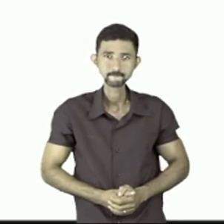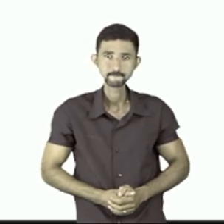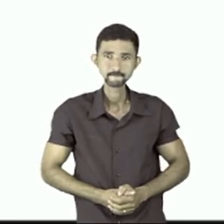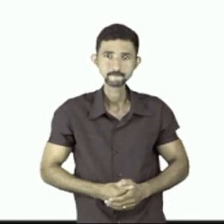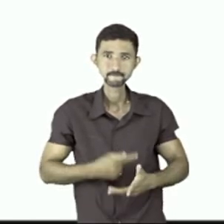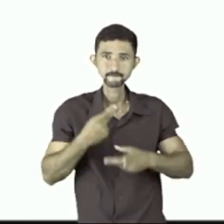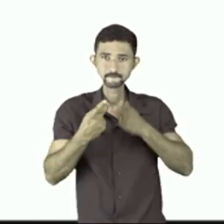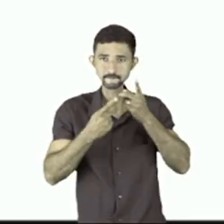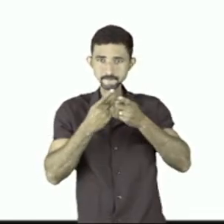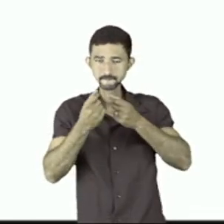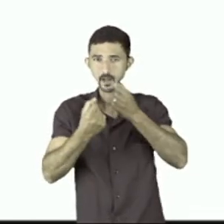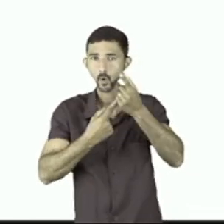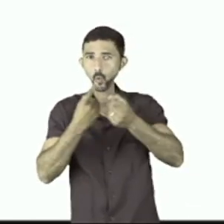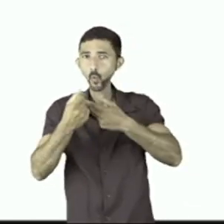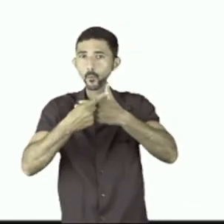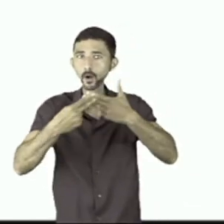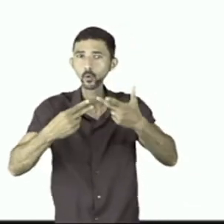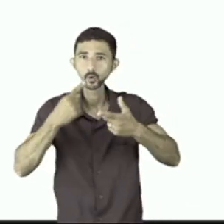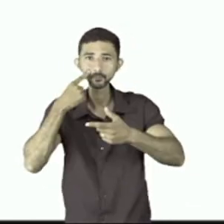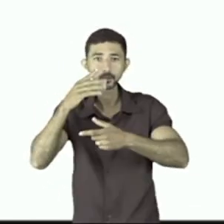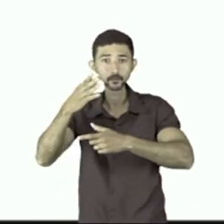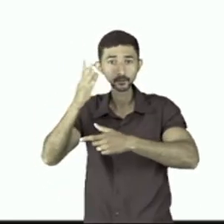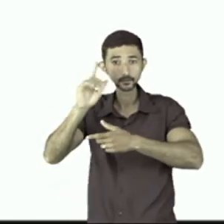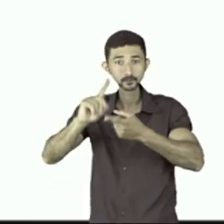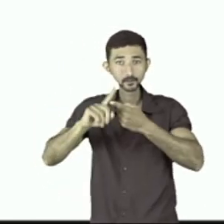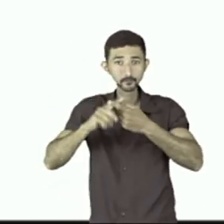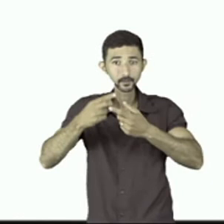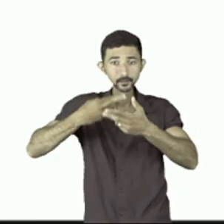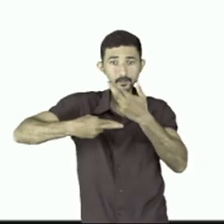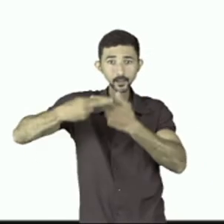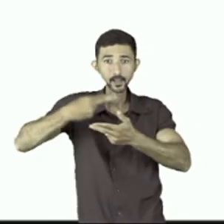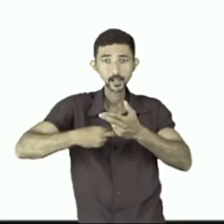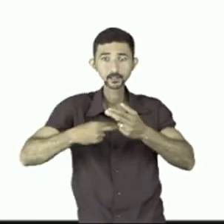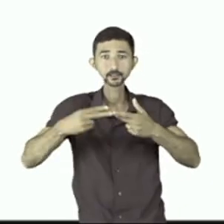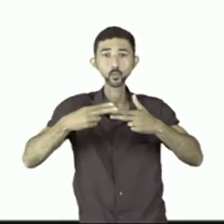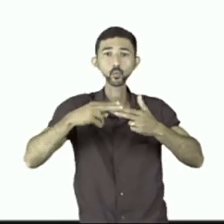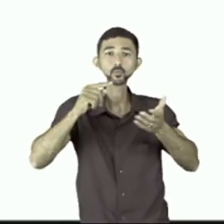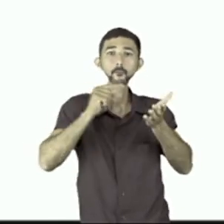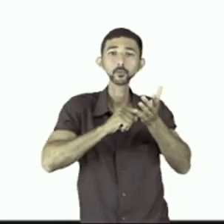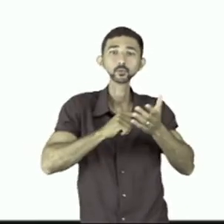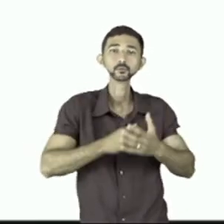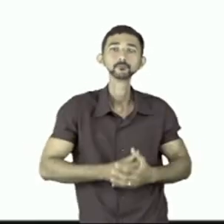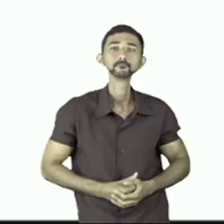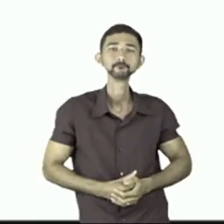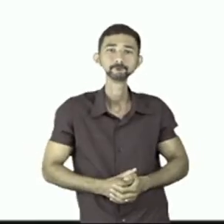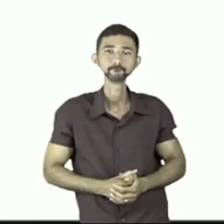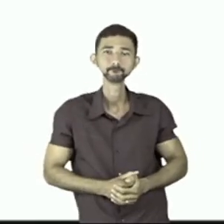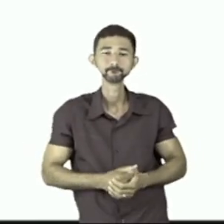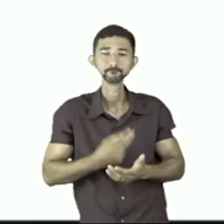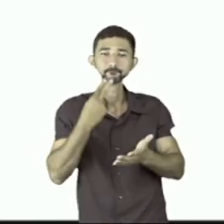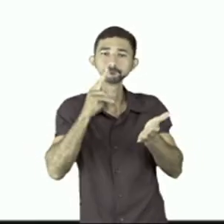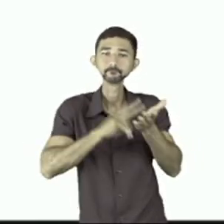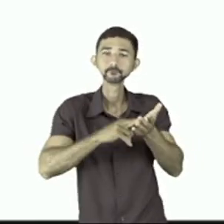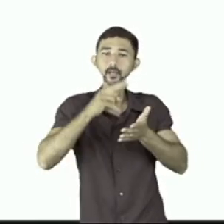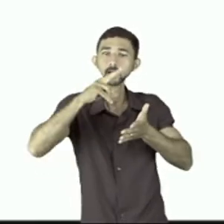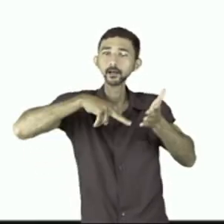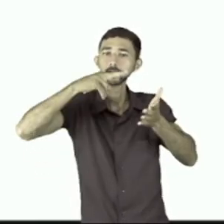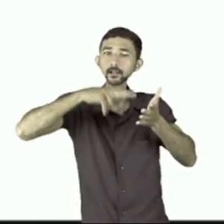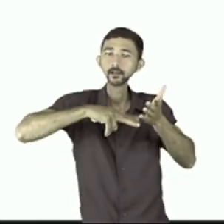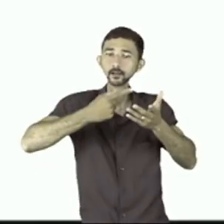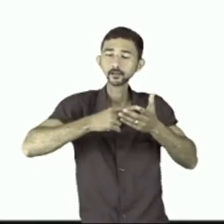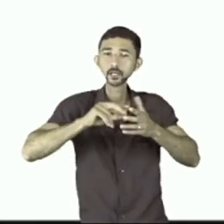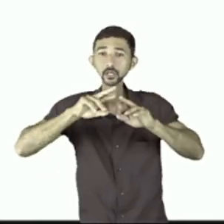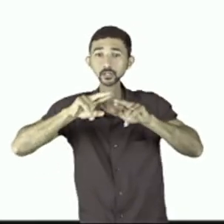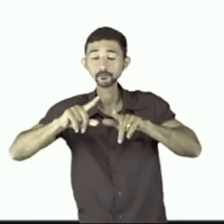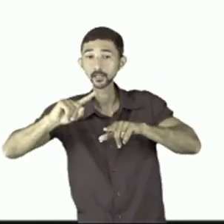aqui eu vou só sinalizar algumas coisas para você que também tem relação com o uso da pontuação. Essa cartinha do leitor, diferente